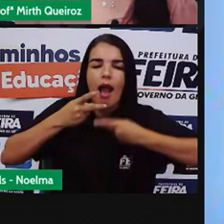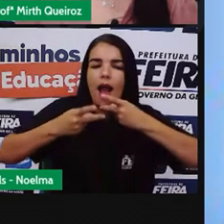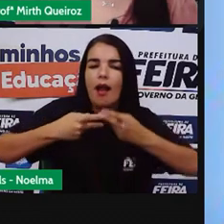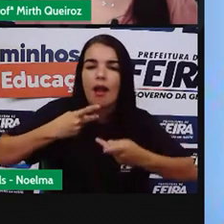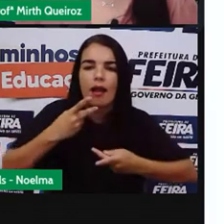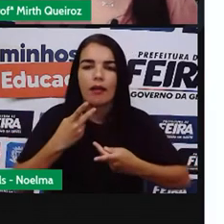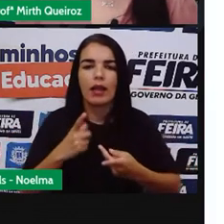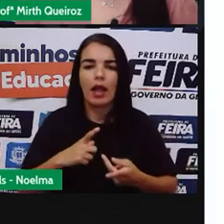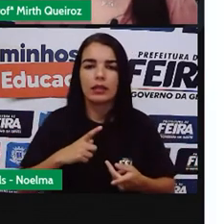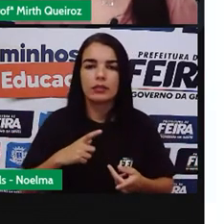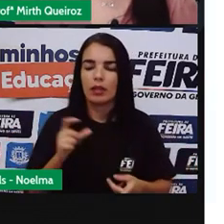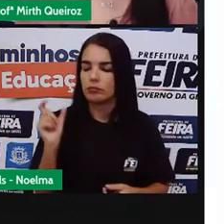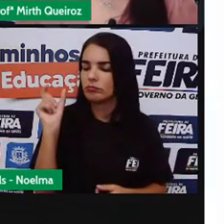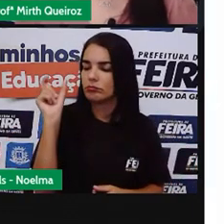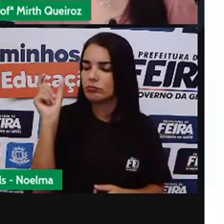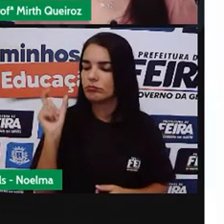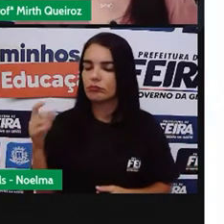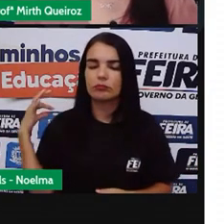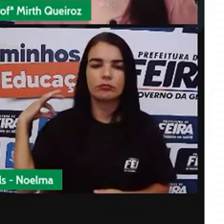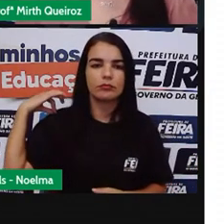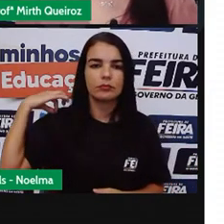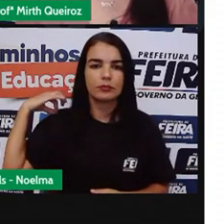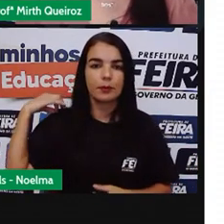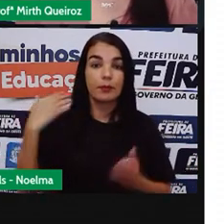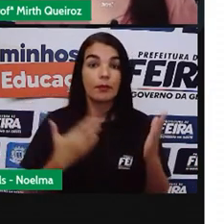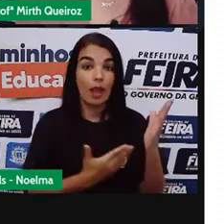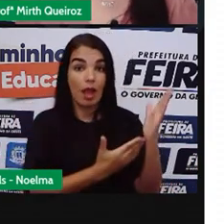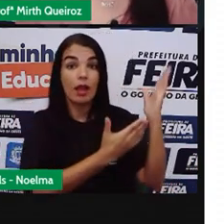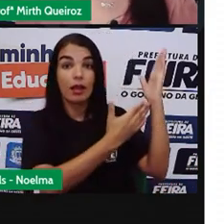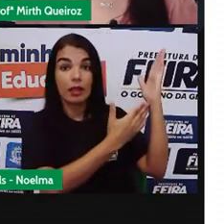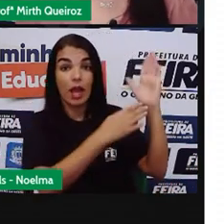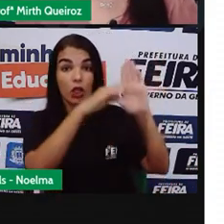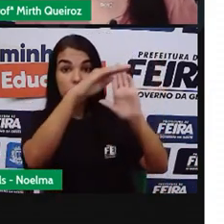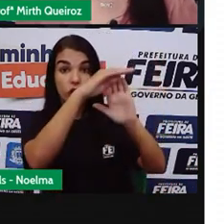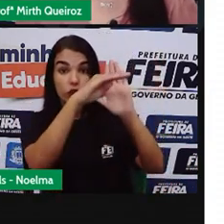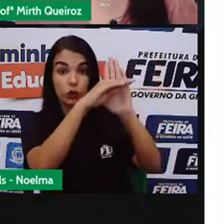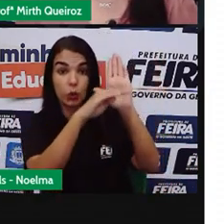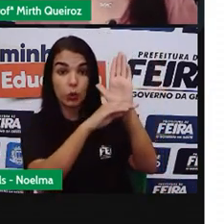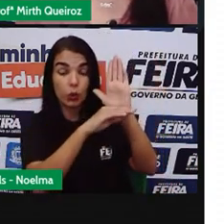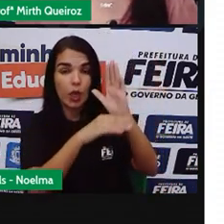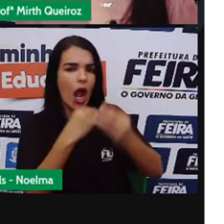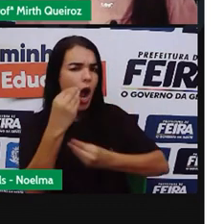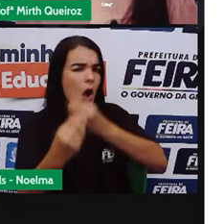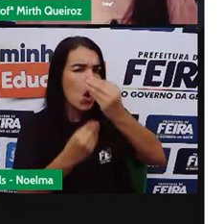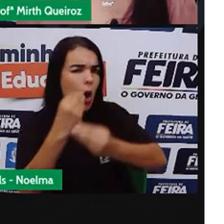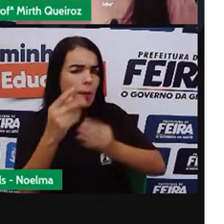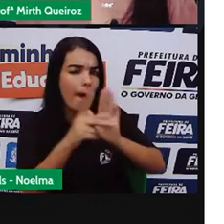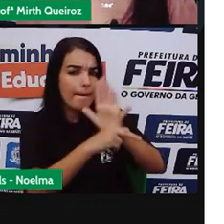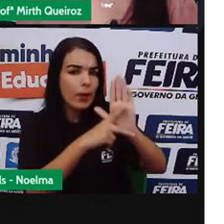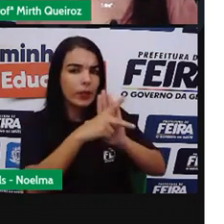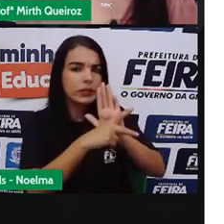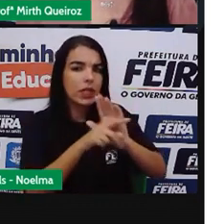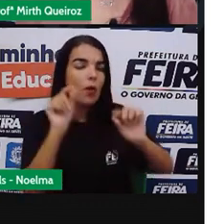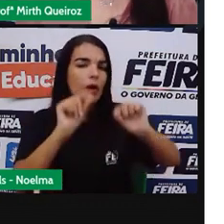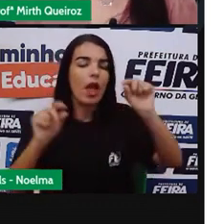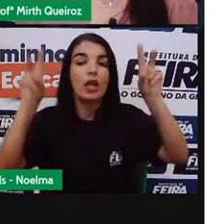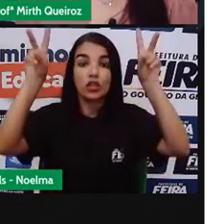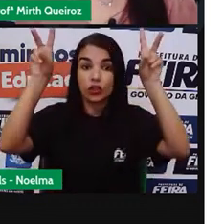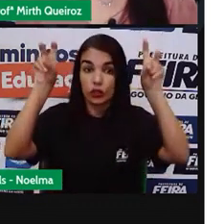Estéticas E assim Nós temos A estrutura De uma poesia Geralmente Nós temos O título